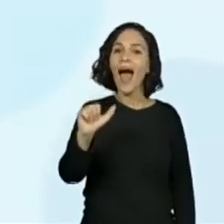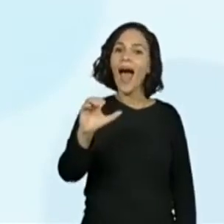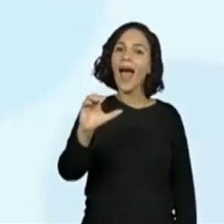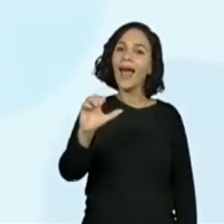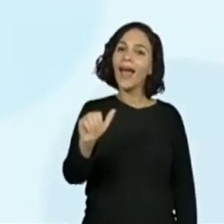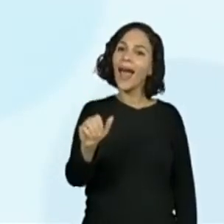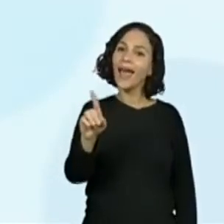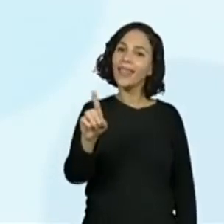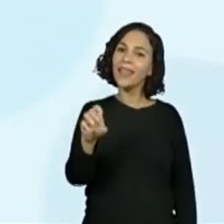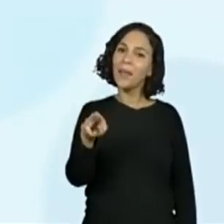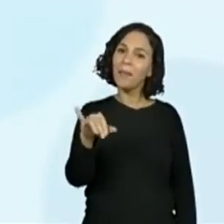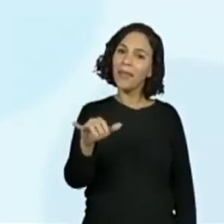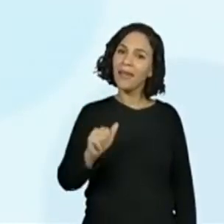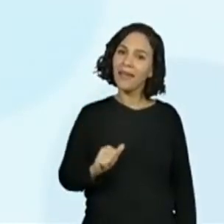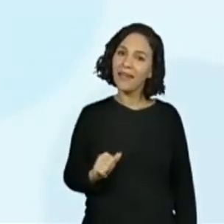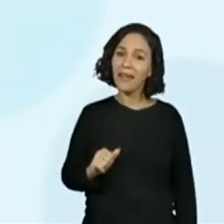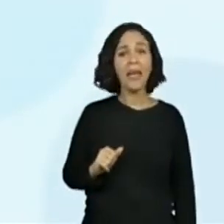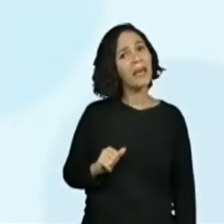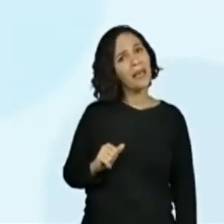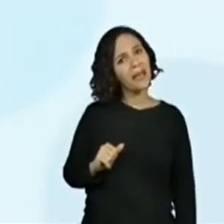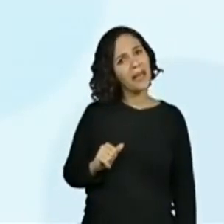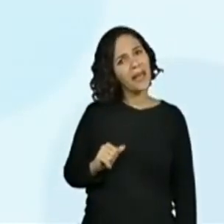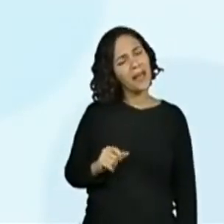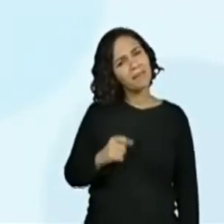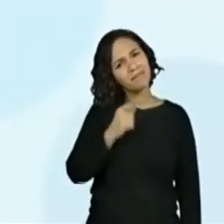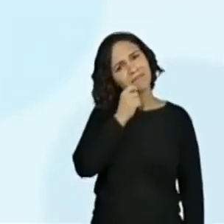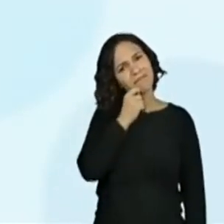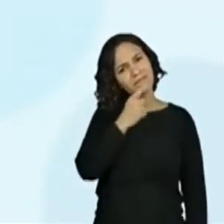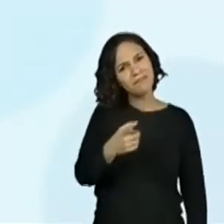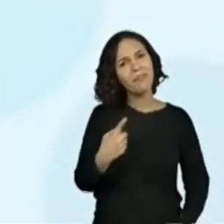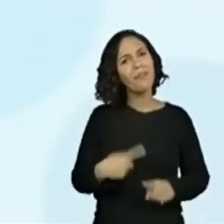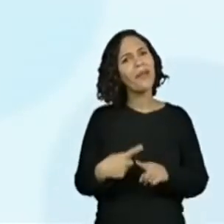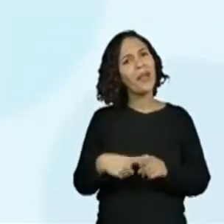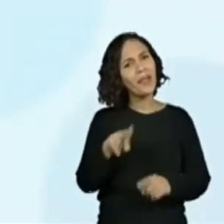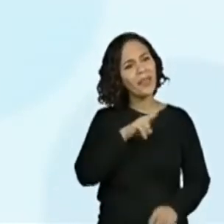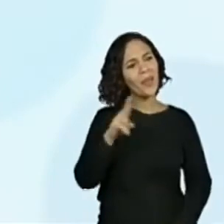Academia. Isso. Por que será, né? Olha, vamos ficar com essa coroa. Academia.